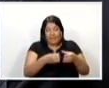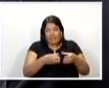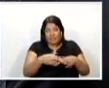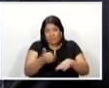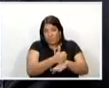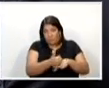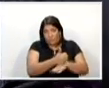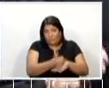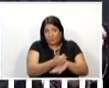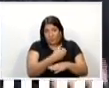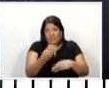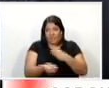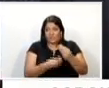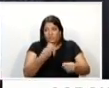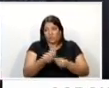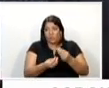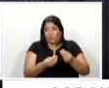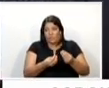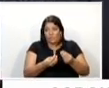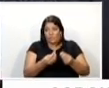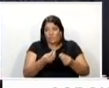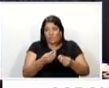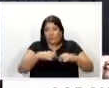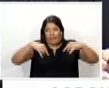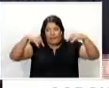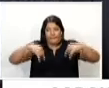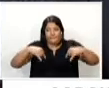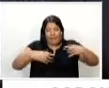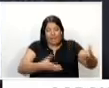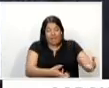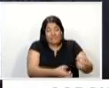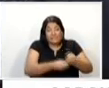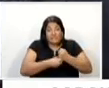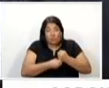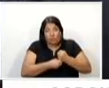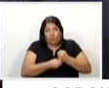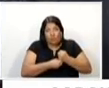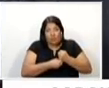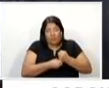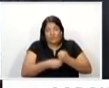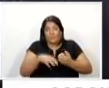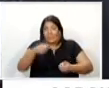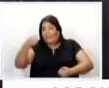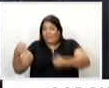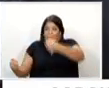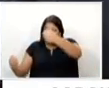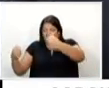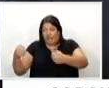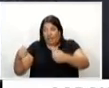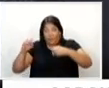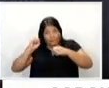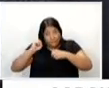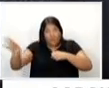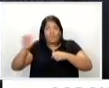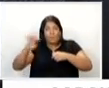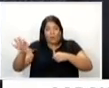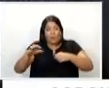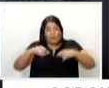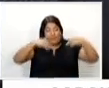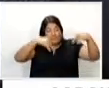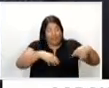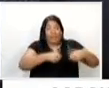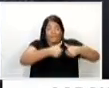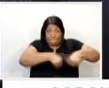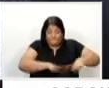acidentado, acaba retendo aquela maca da viatura, seja do SAMU, seja do bombeiro, acaba retendo aquela maca